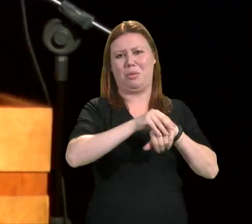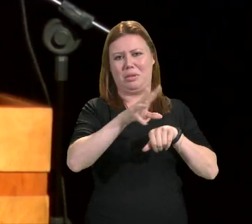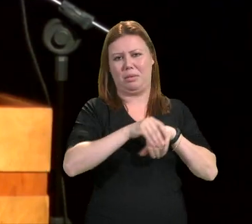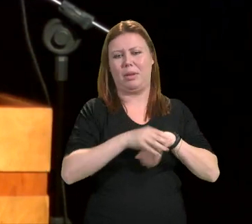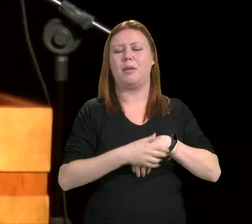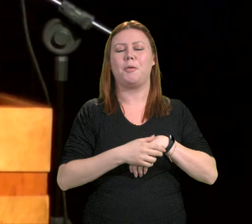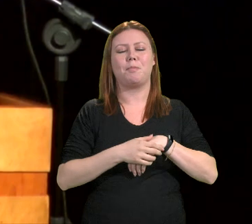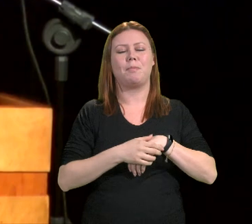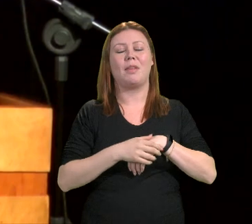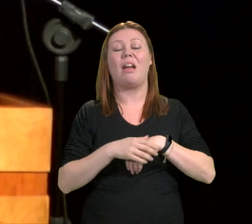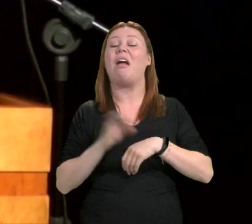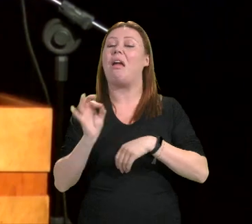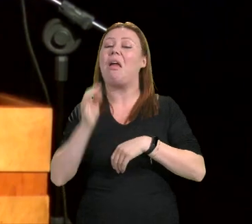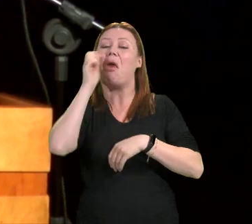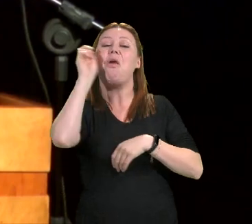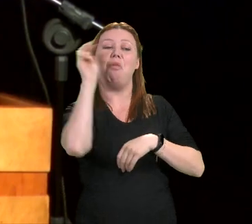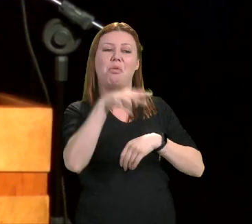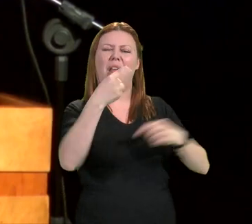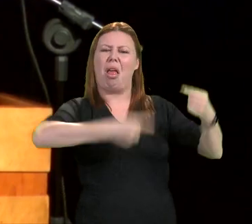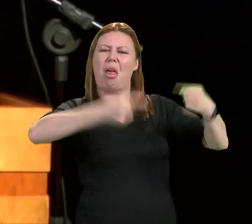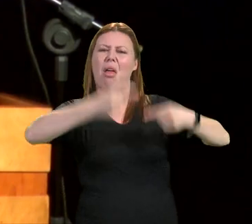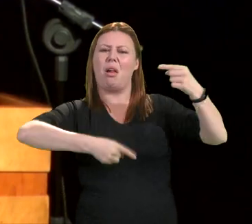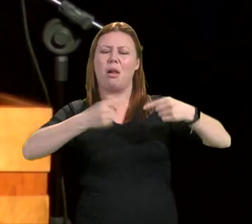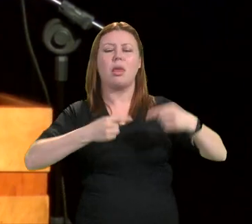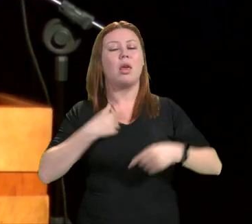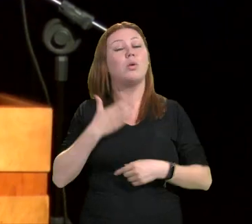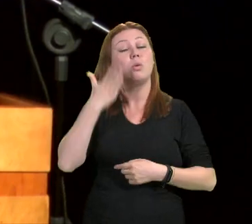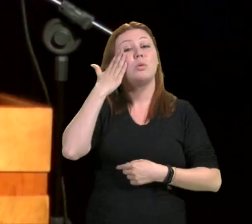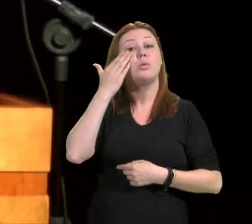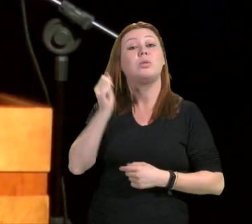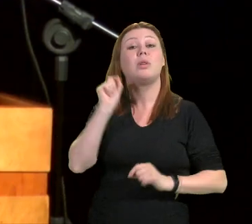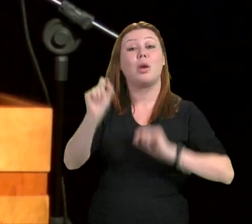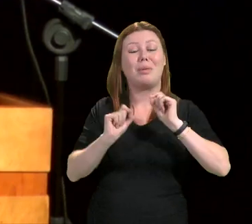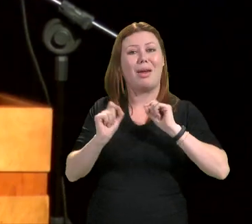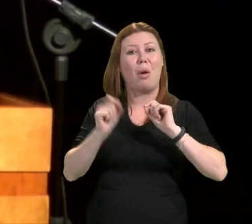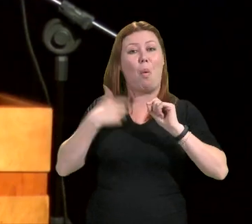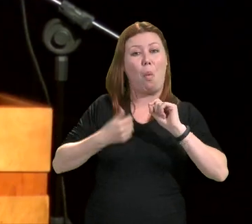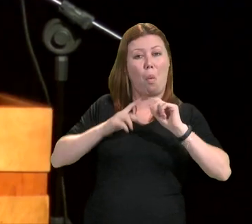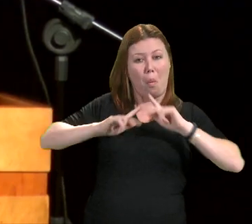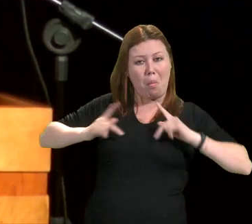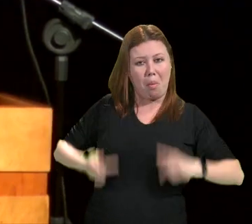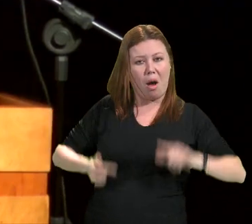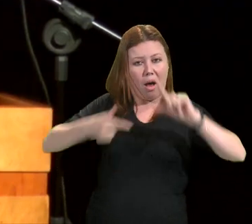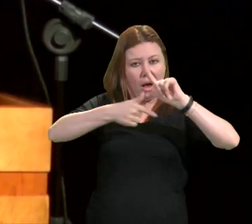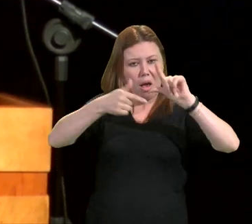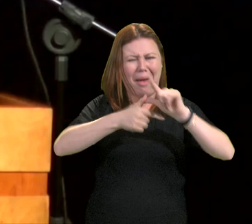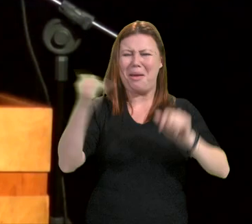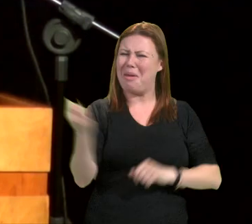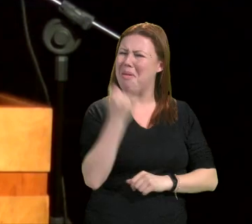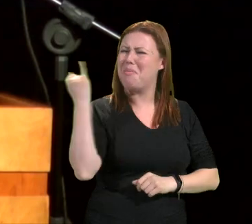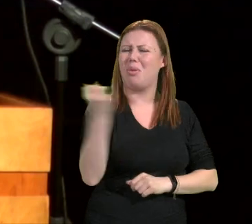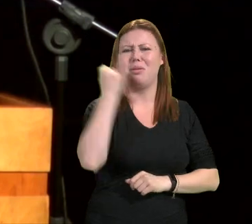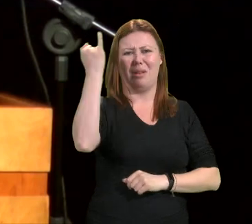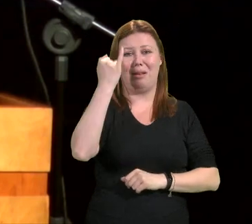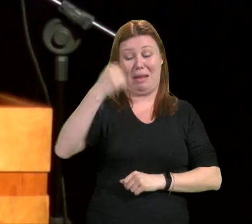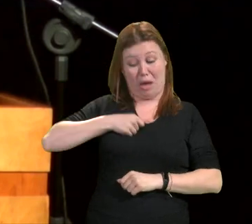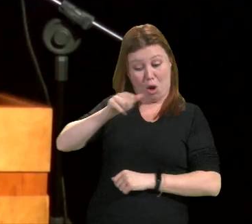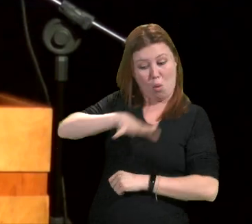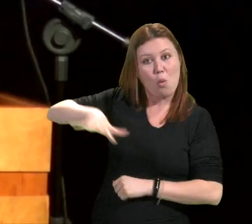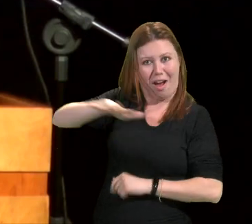sobre esse debate, estou convencido sobre a importância das humanidades, não apenas porque venho dessa área,